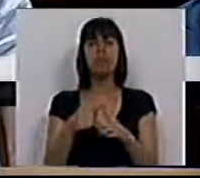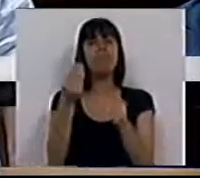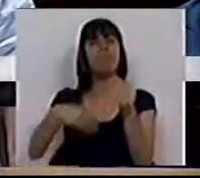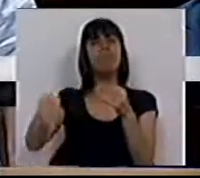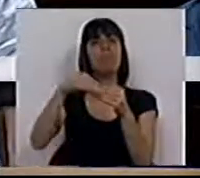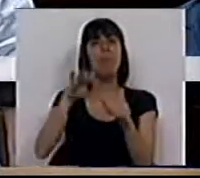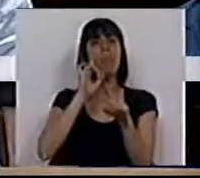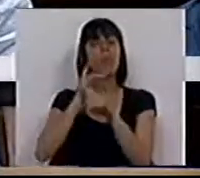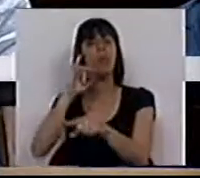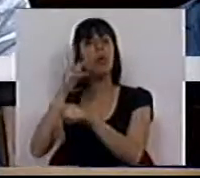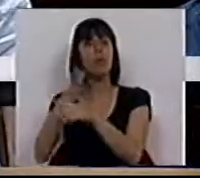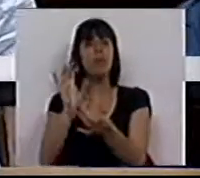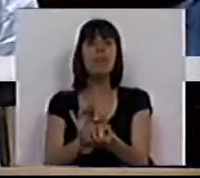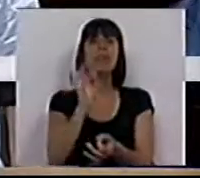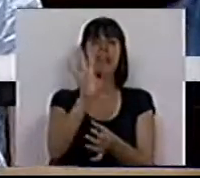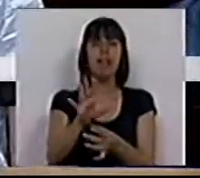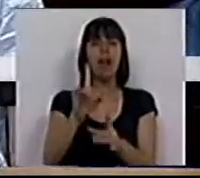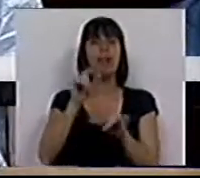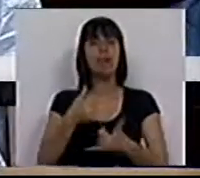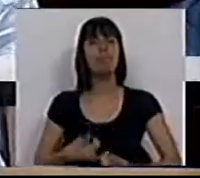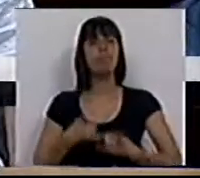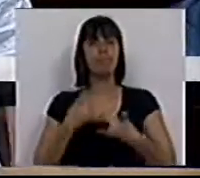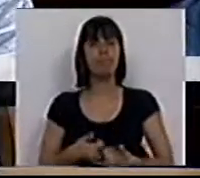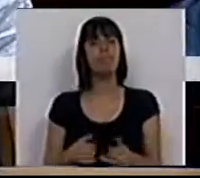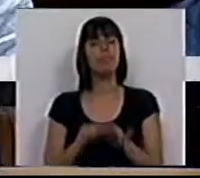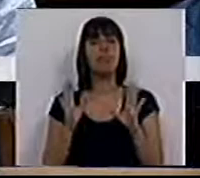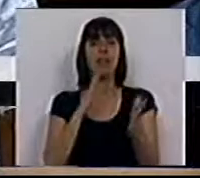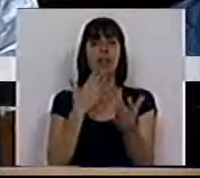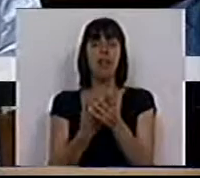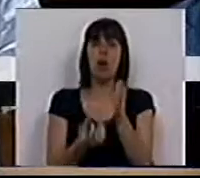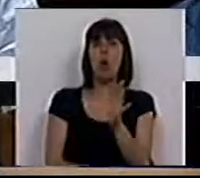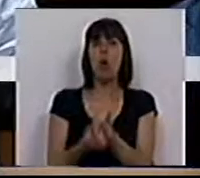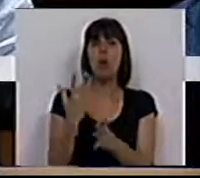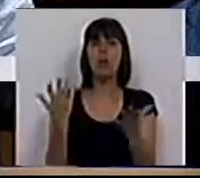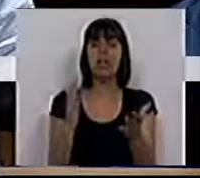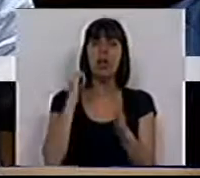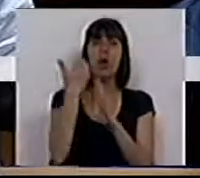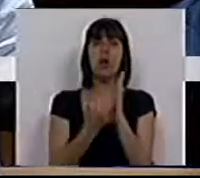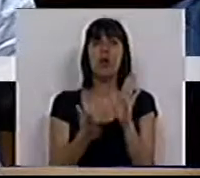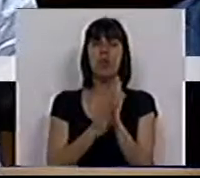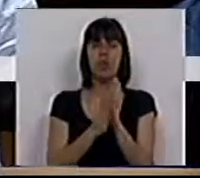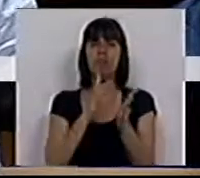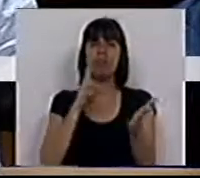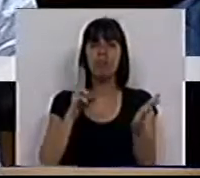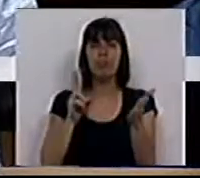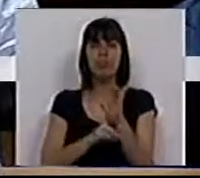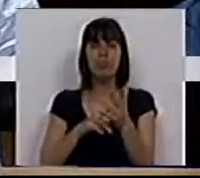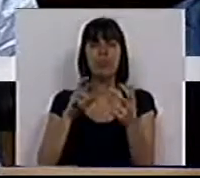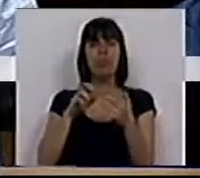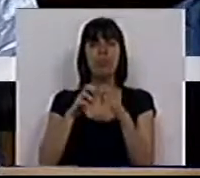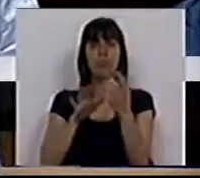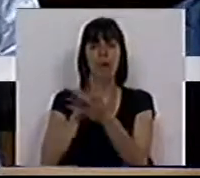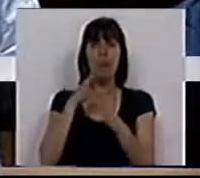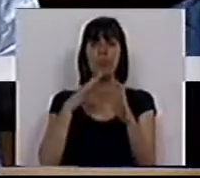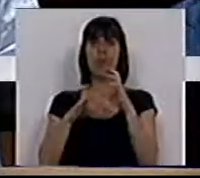acresce ainda outros sinais não menos alarmantes como aqueles que têm dado origem à Constituição de verdadeiros oligopólios